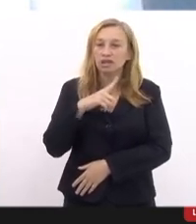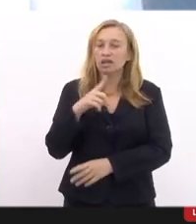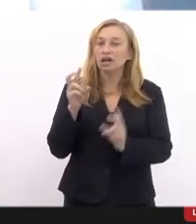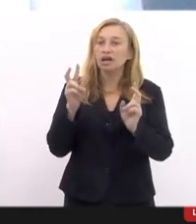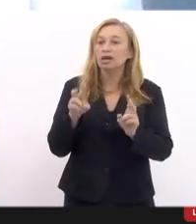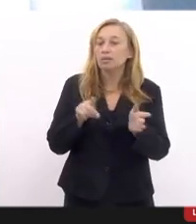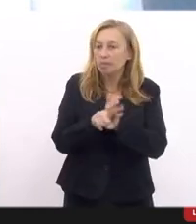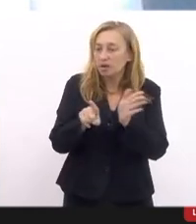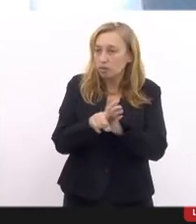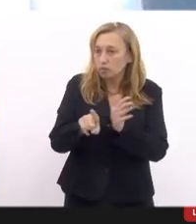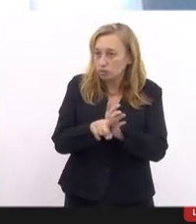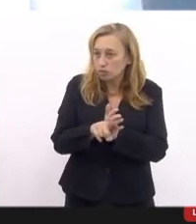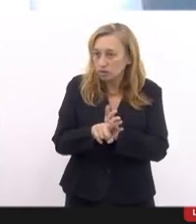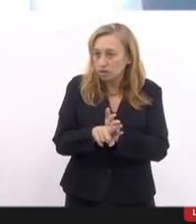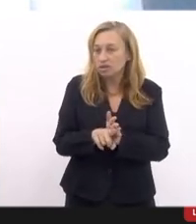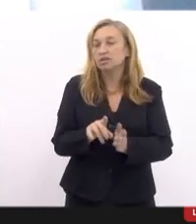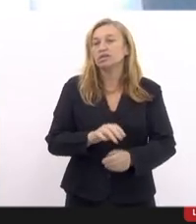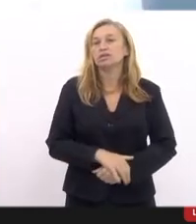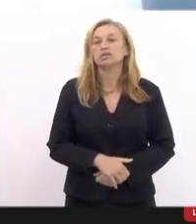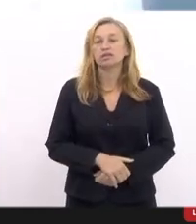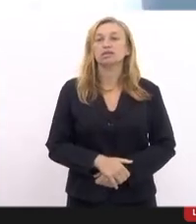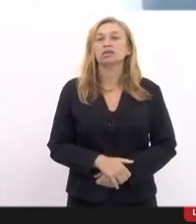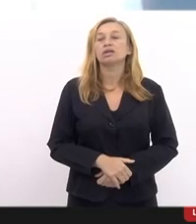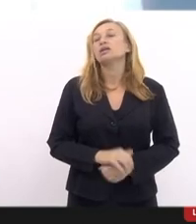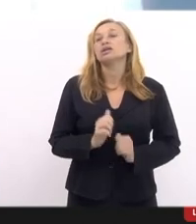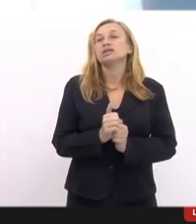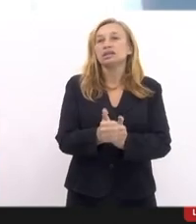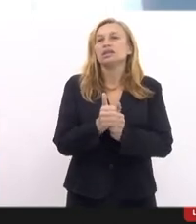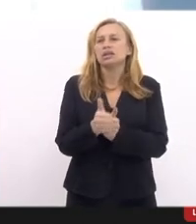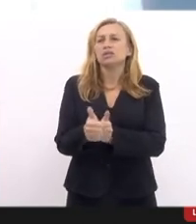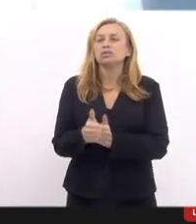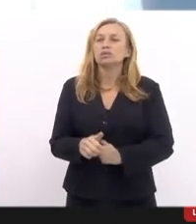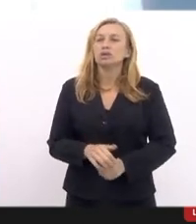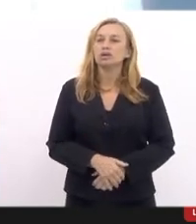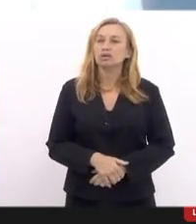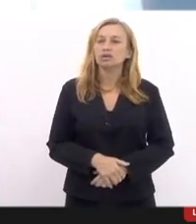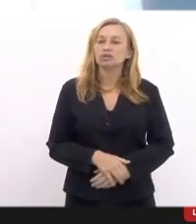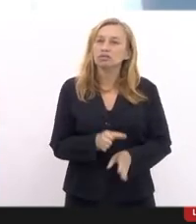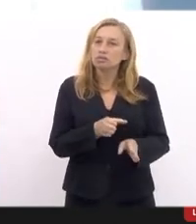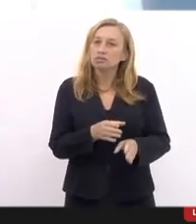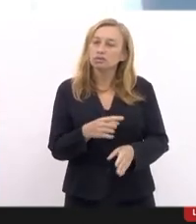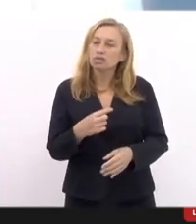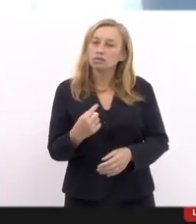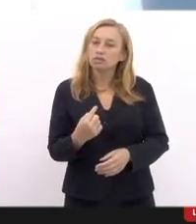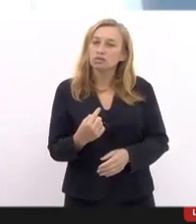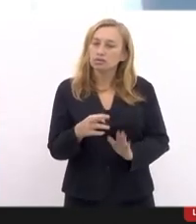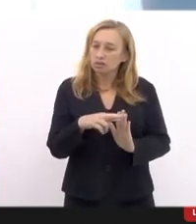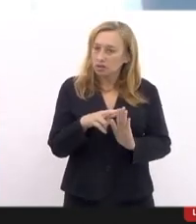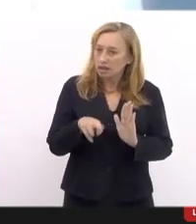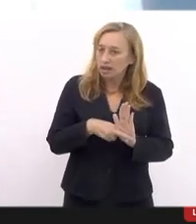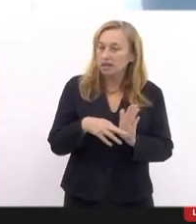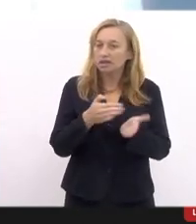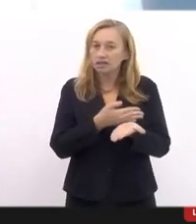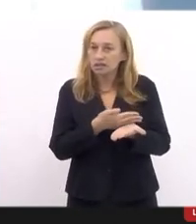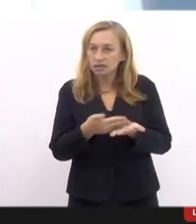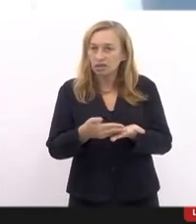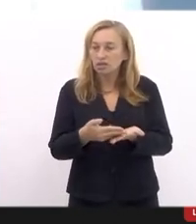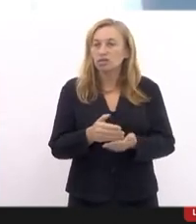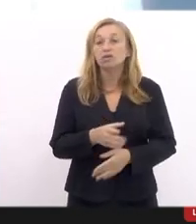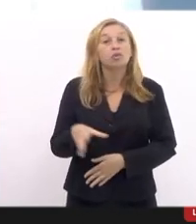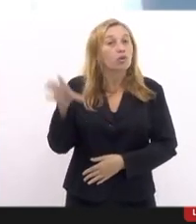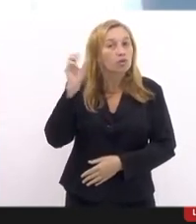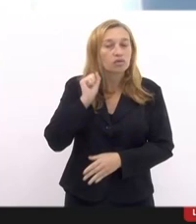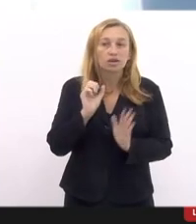questões a lhe colocar. Mas, seguindo a nossa orientação inicial, vamos